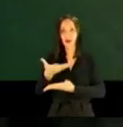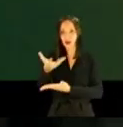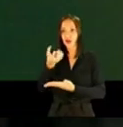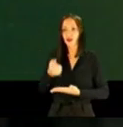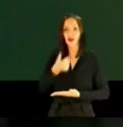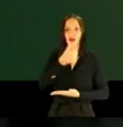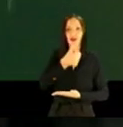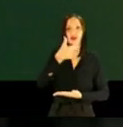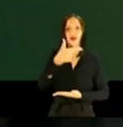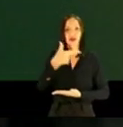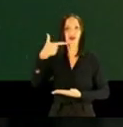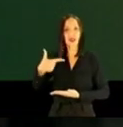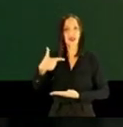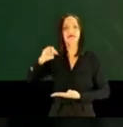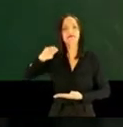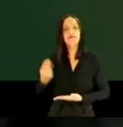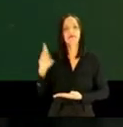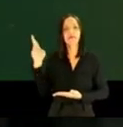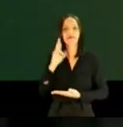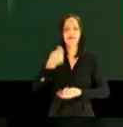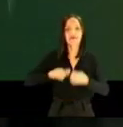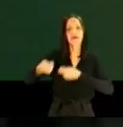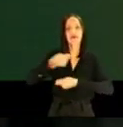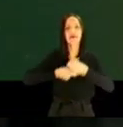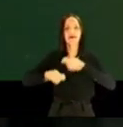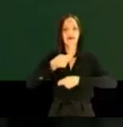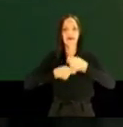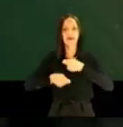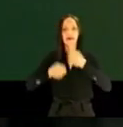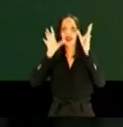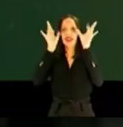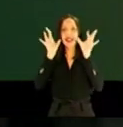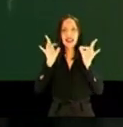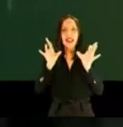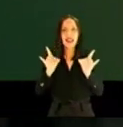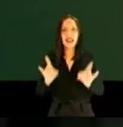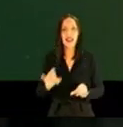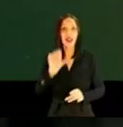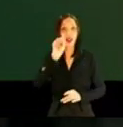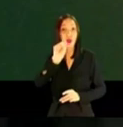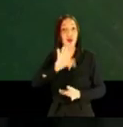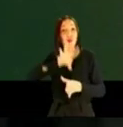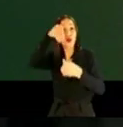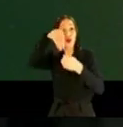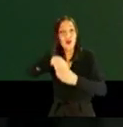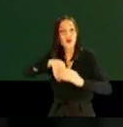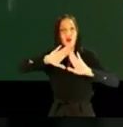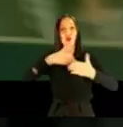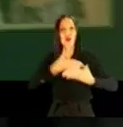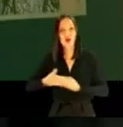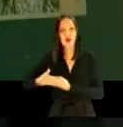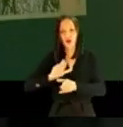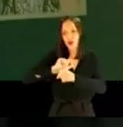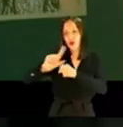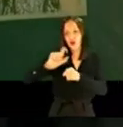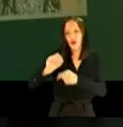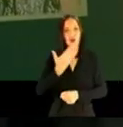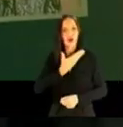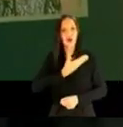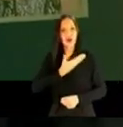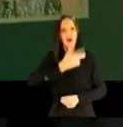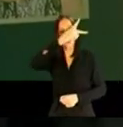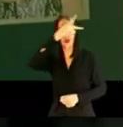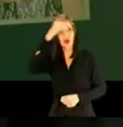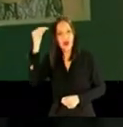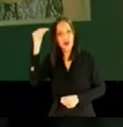administra 11 creches e já recebeu 122 milhões de reais nesta gestão. Detalhe, oito dessas